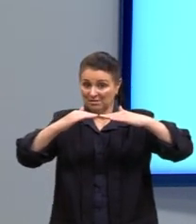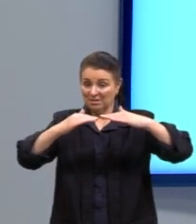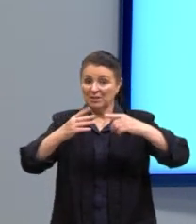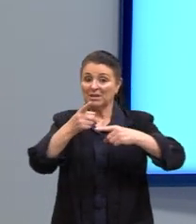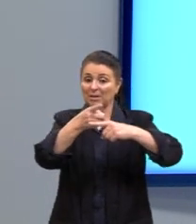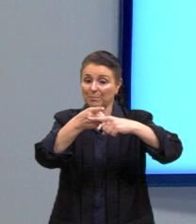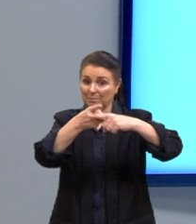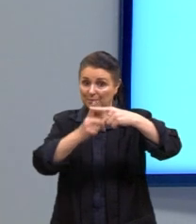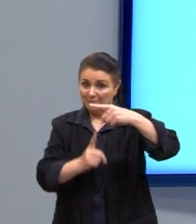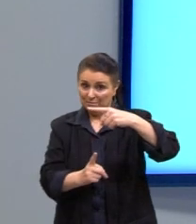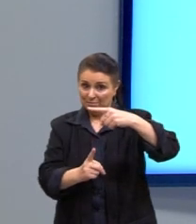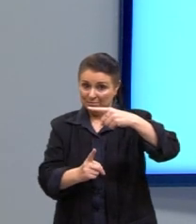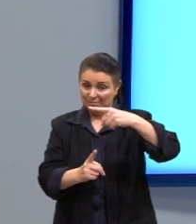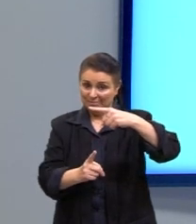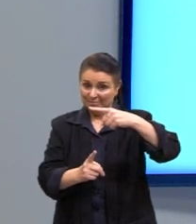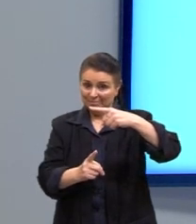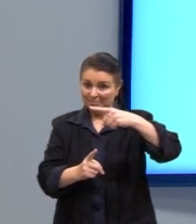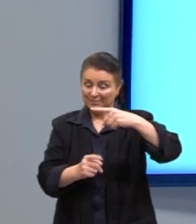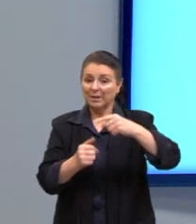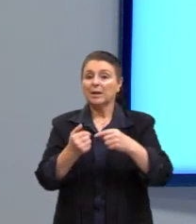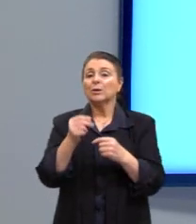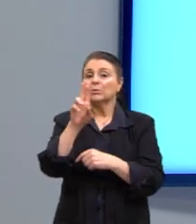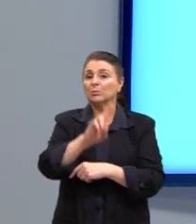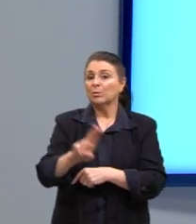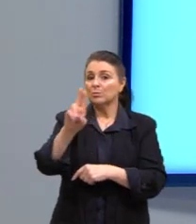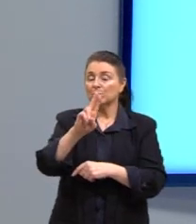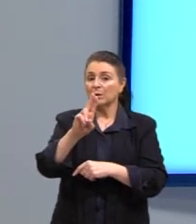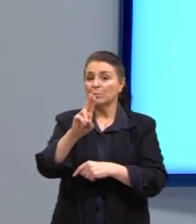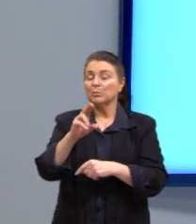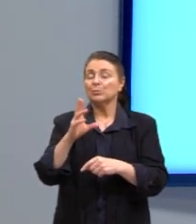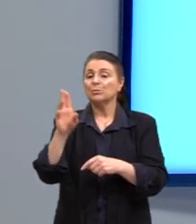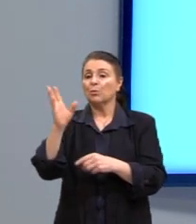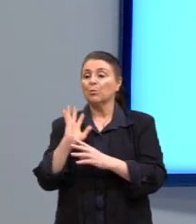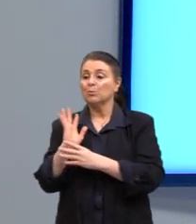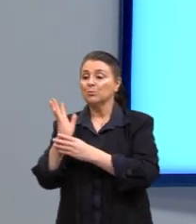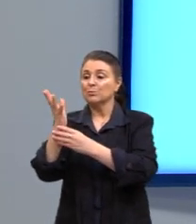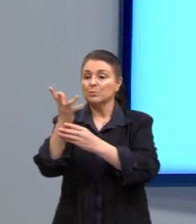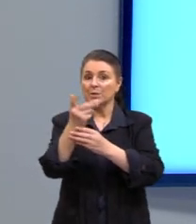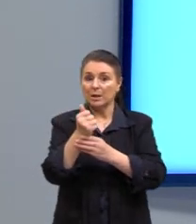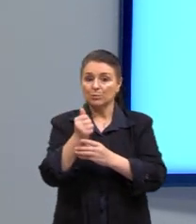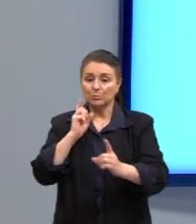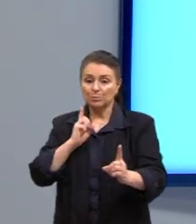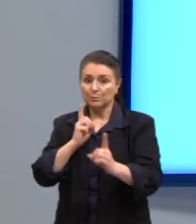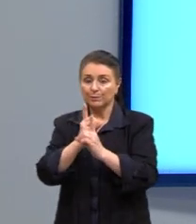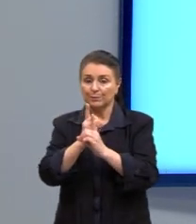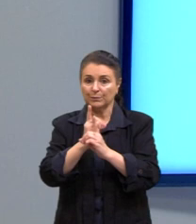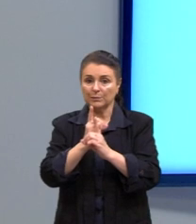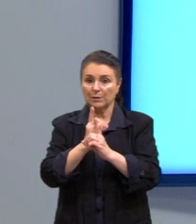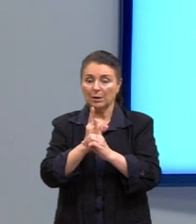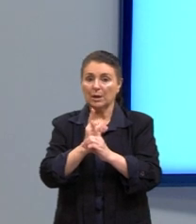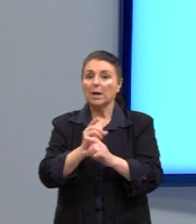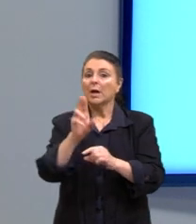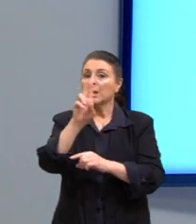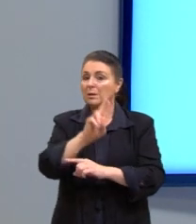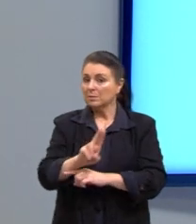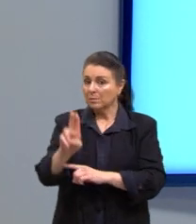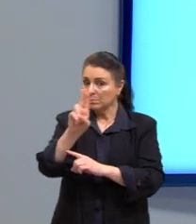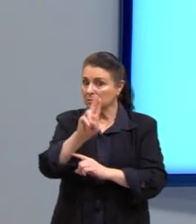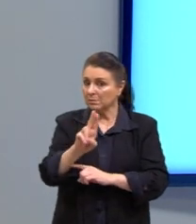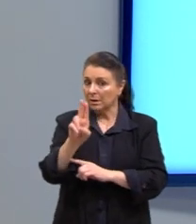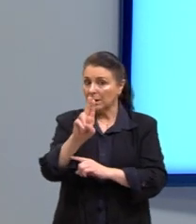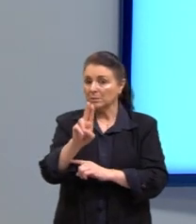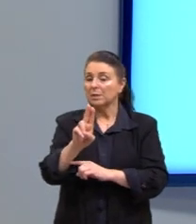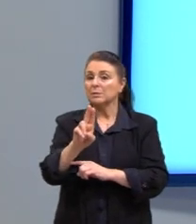utilizamos aí a partir de um conjunto de dados. Essas medidas, elas são muito comuns, muito